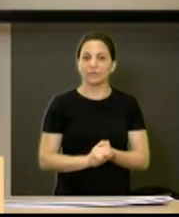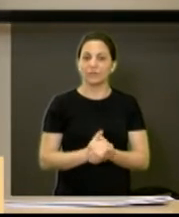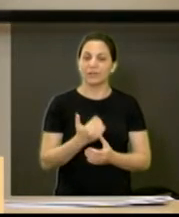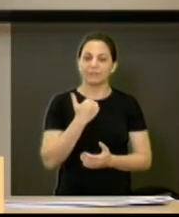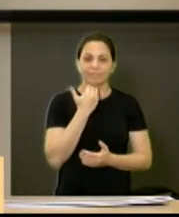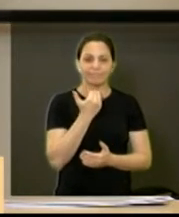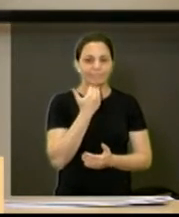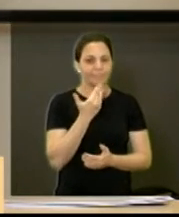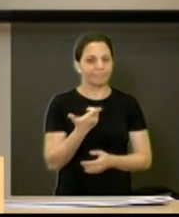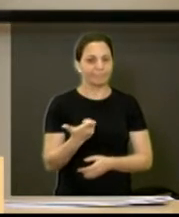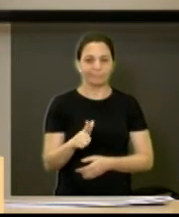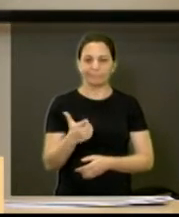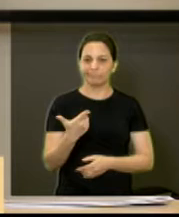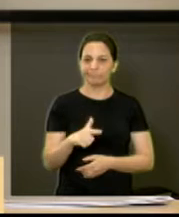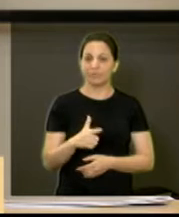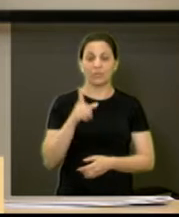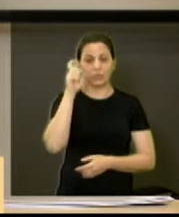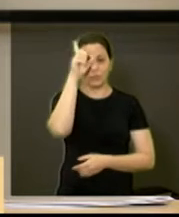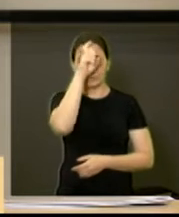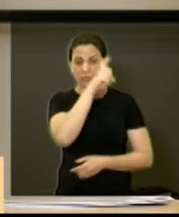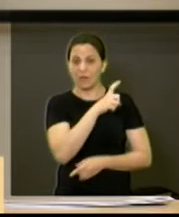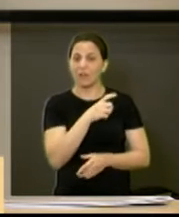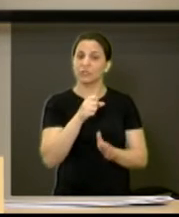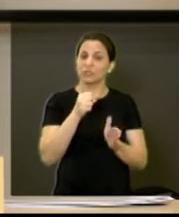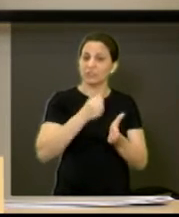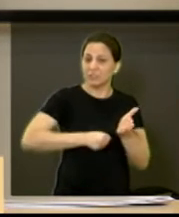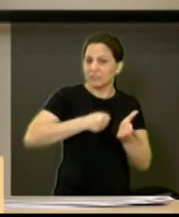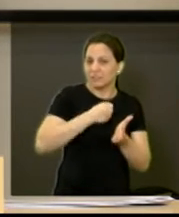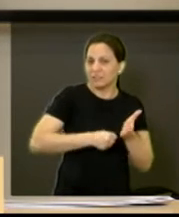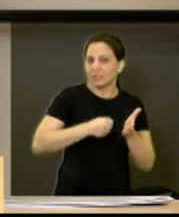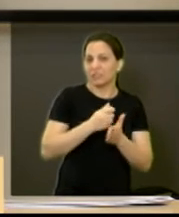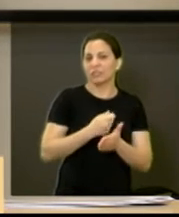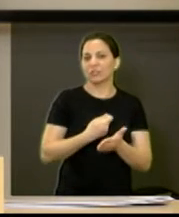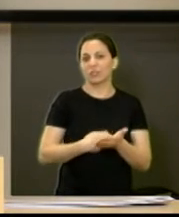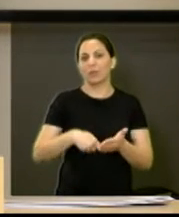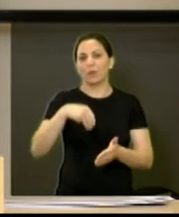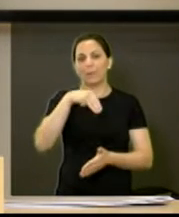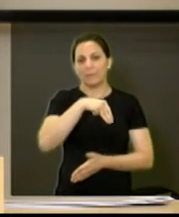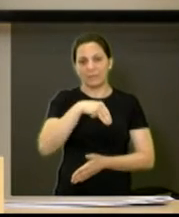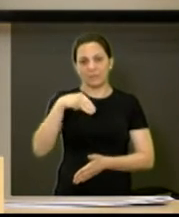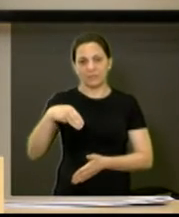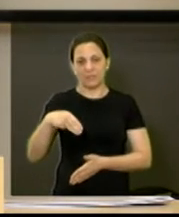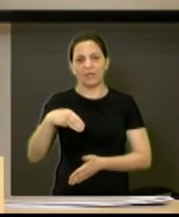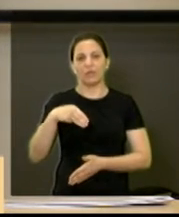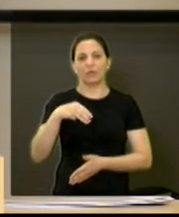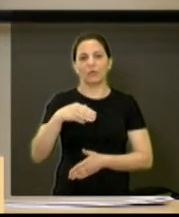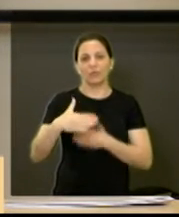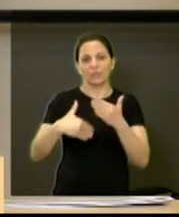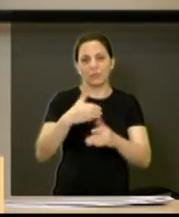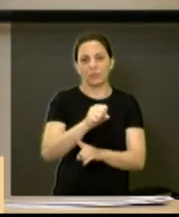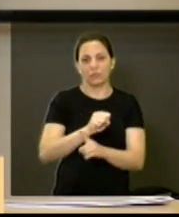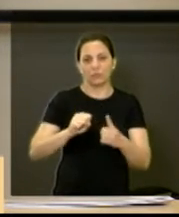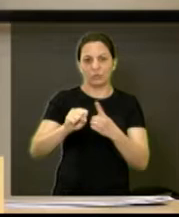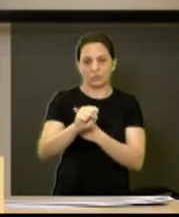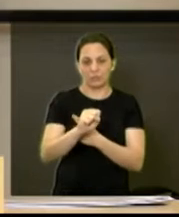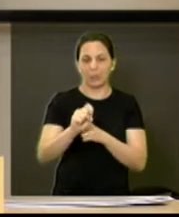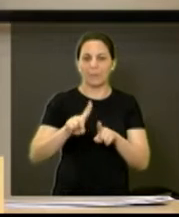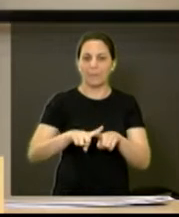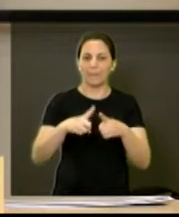fácil. É uma exigência do Ministério do Desenvolvimento Social, mas,